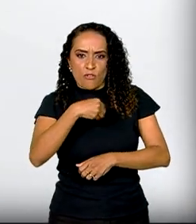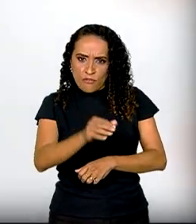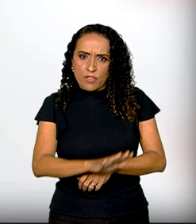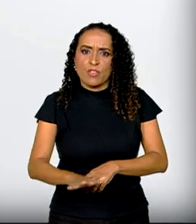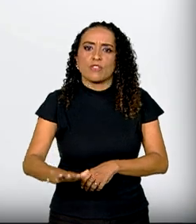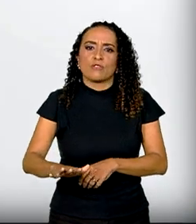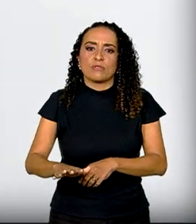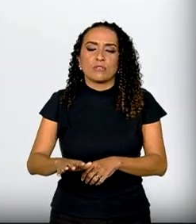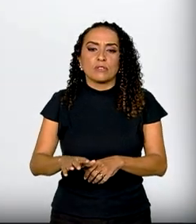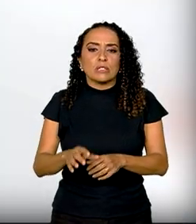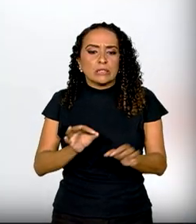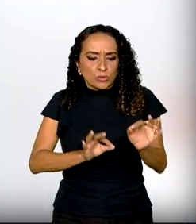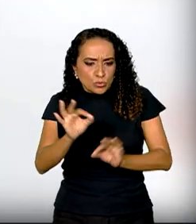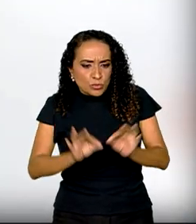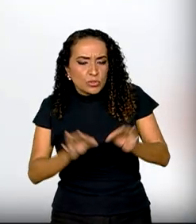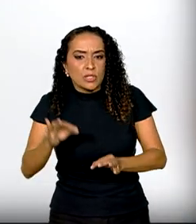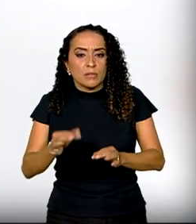em dias para que eles não venham passar o que eu passei.